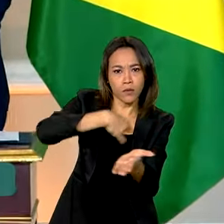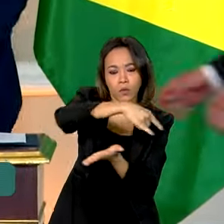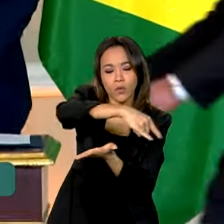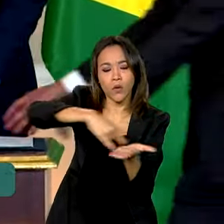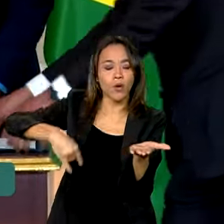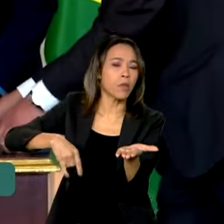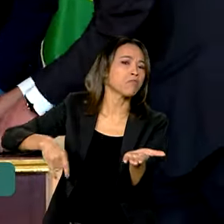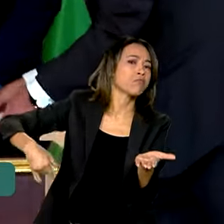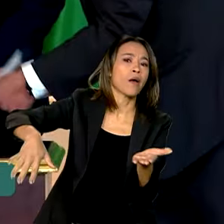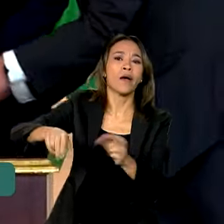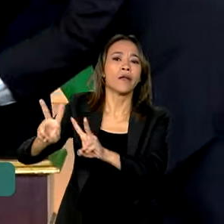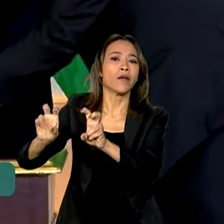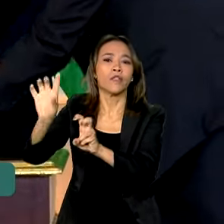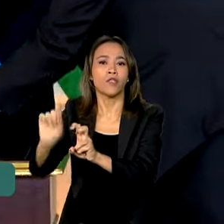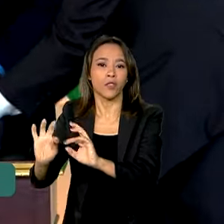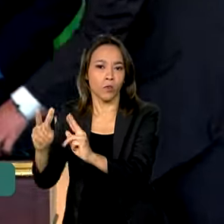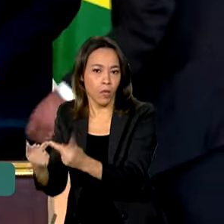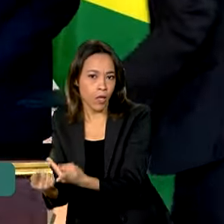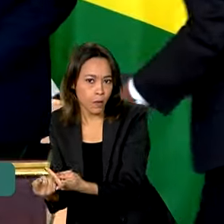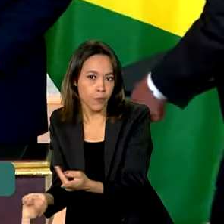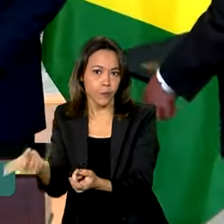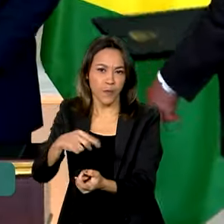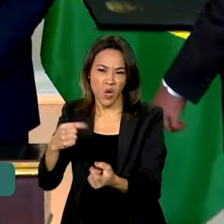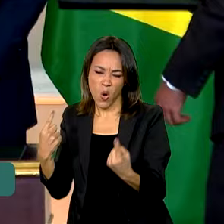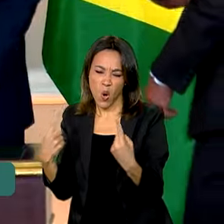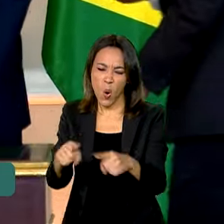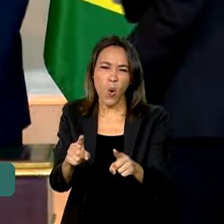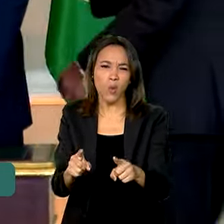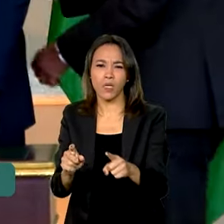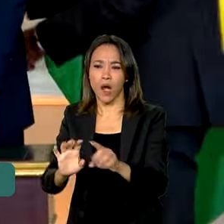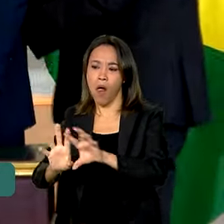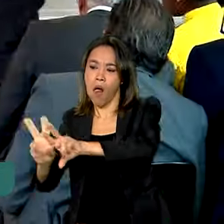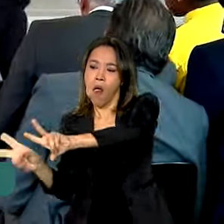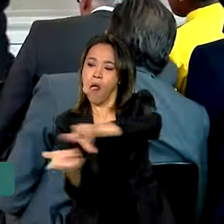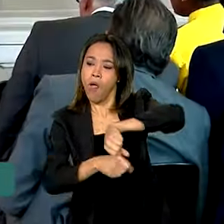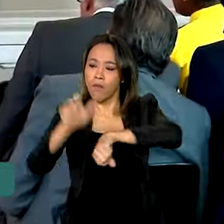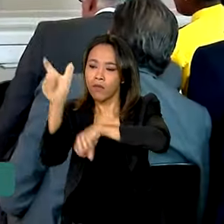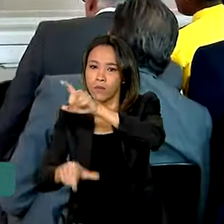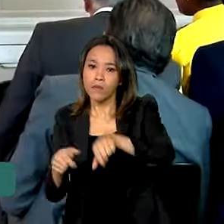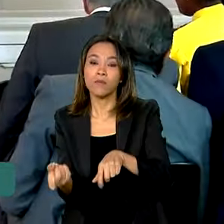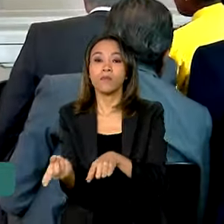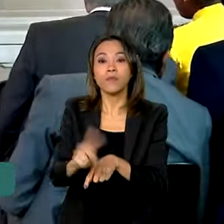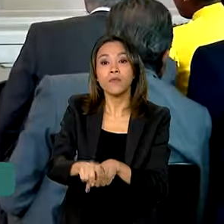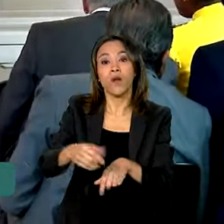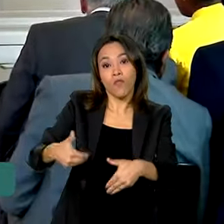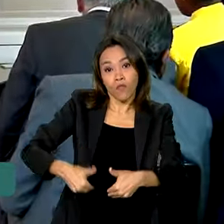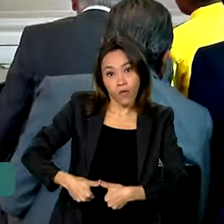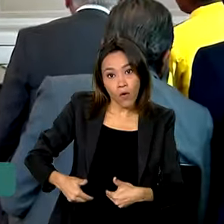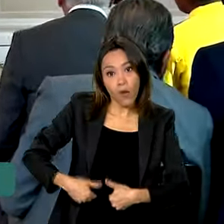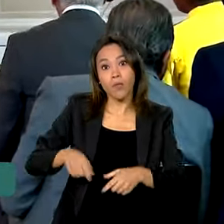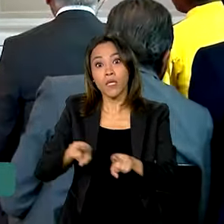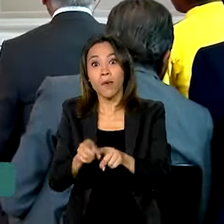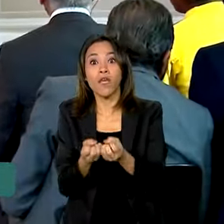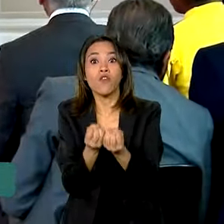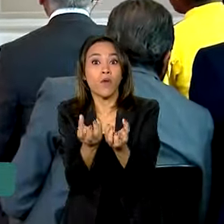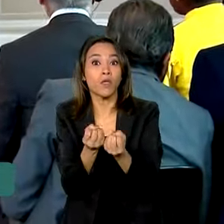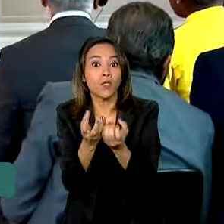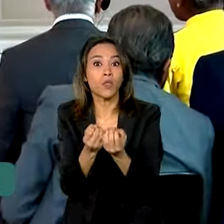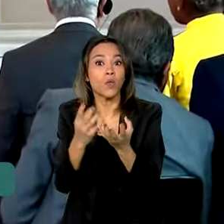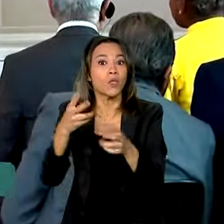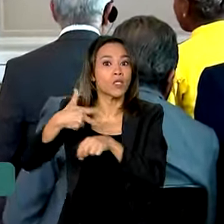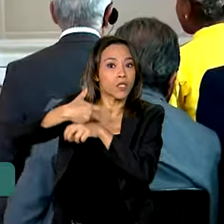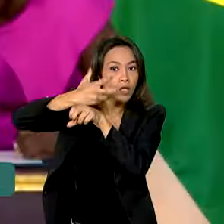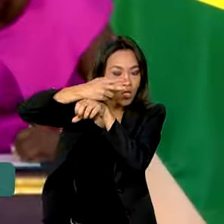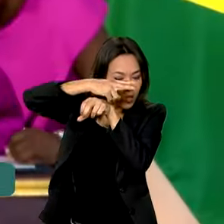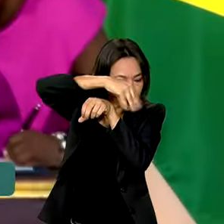nas áreas de direitos humanos, combate ao tráfico de pessoas e à fome sobre dados e informações geoespaciais para